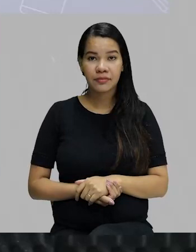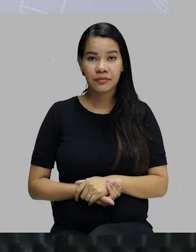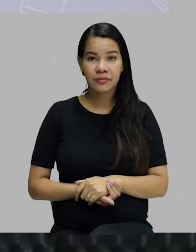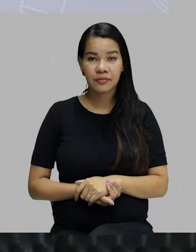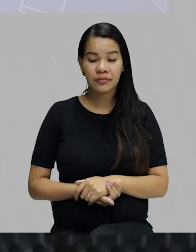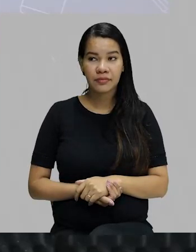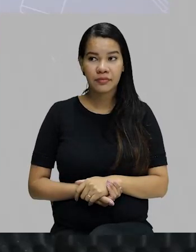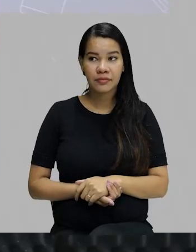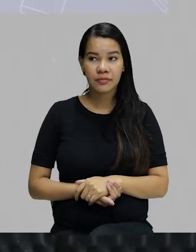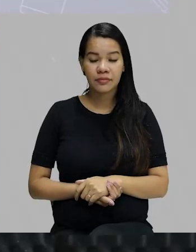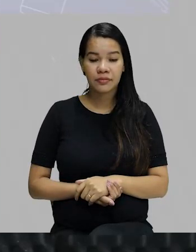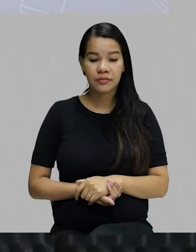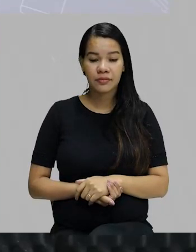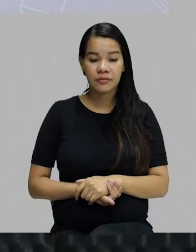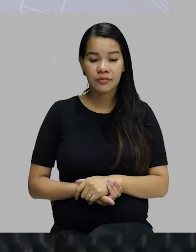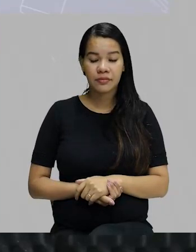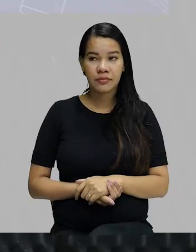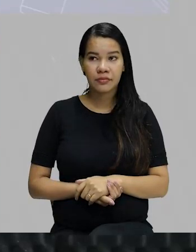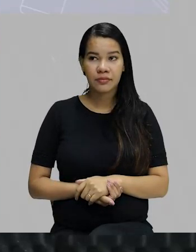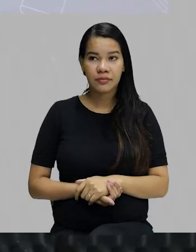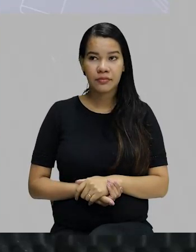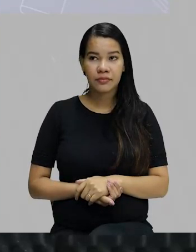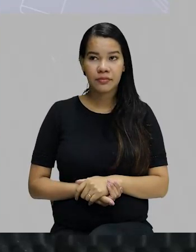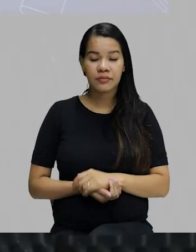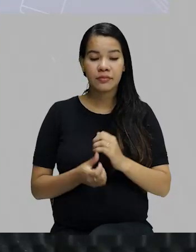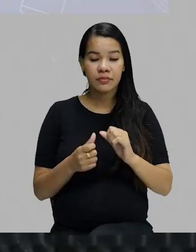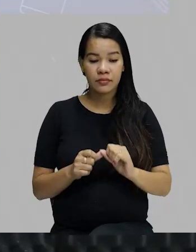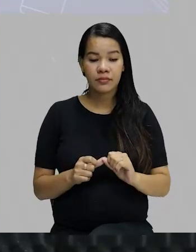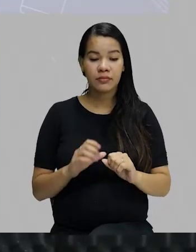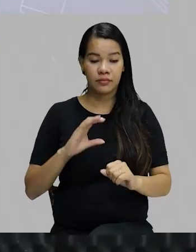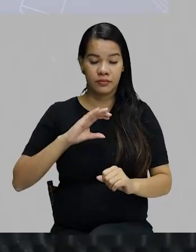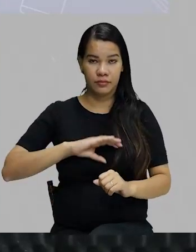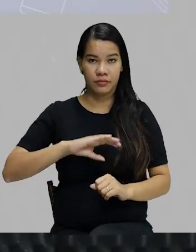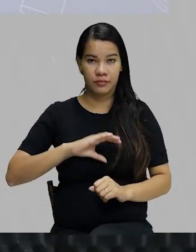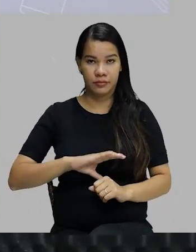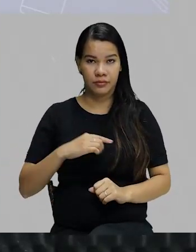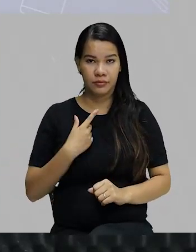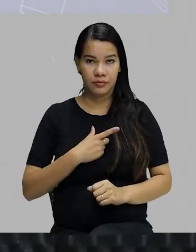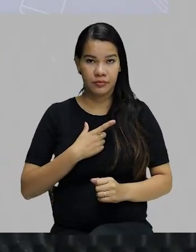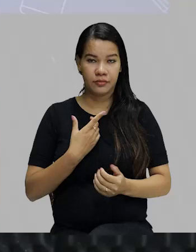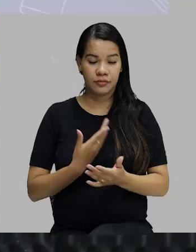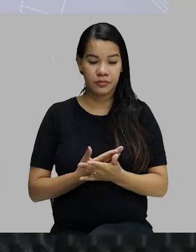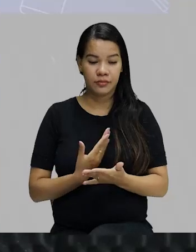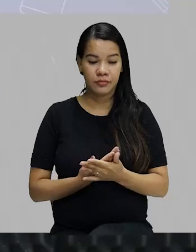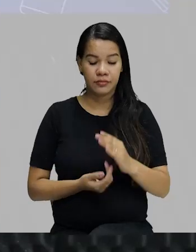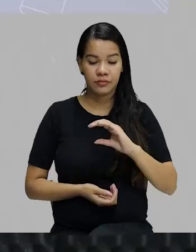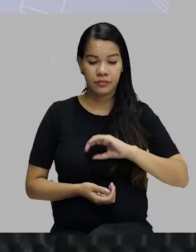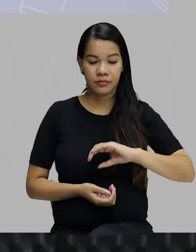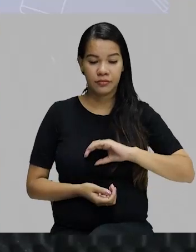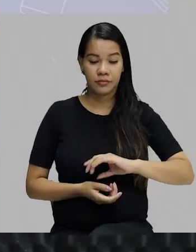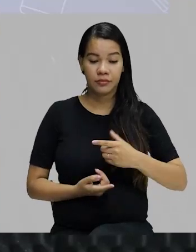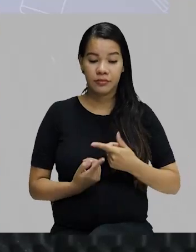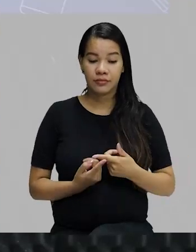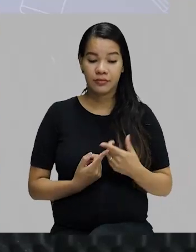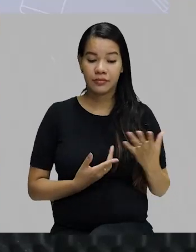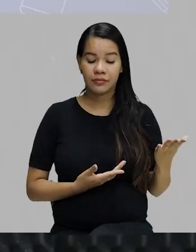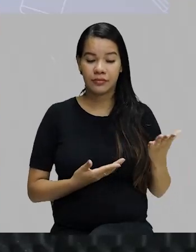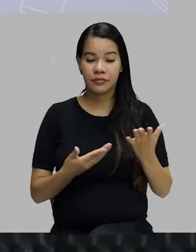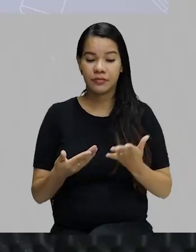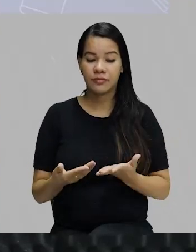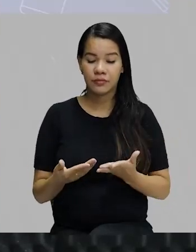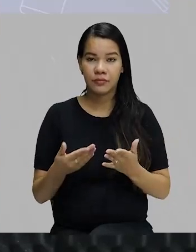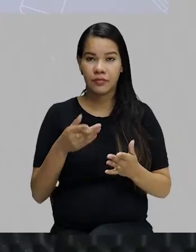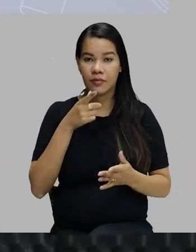Então, aqui está em português, falando, porque aqui está em português, tá? Nós estamos estudando em português. Para vocês, por que eu trouxe em